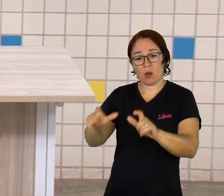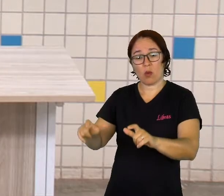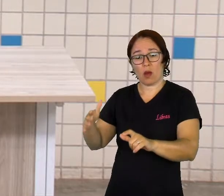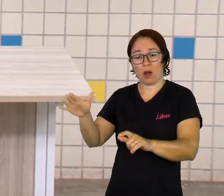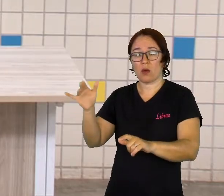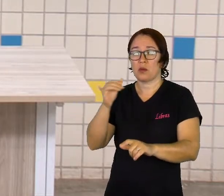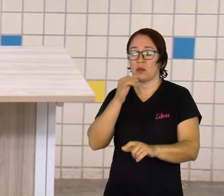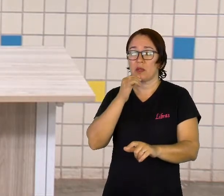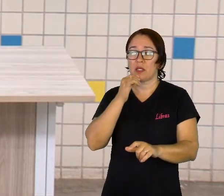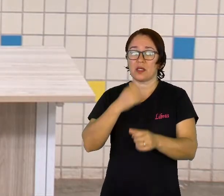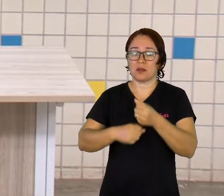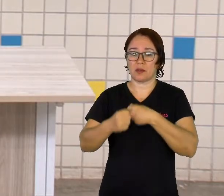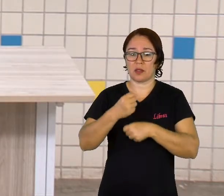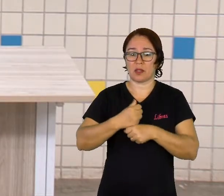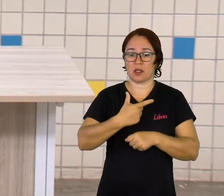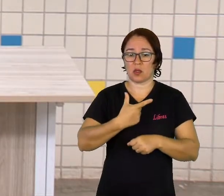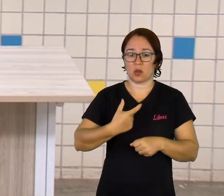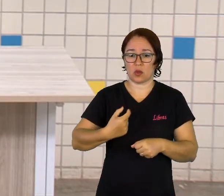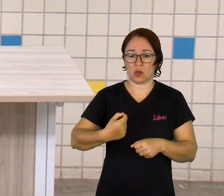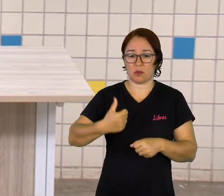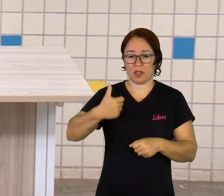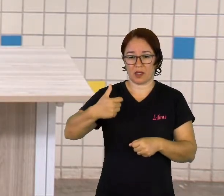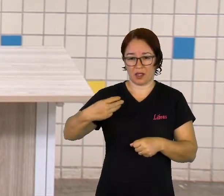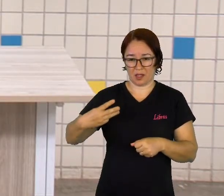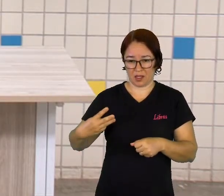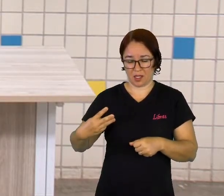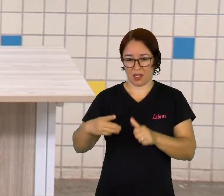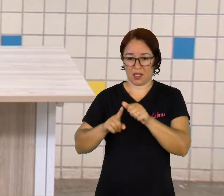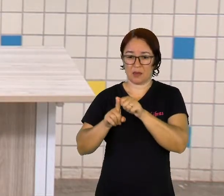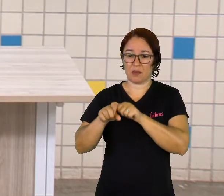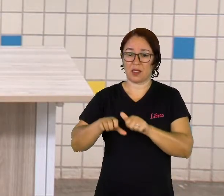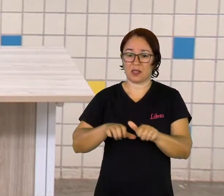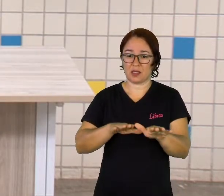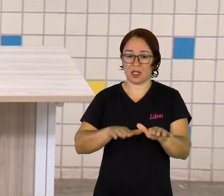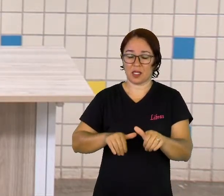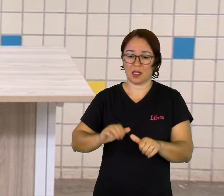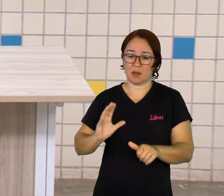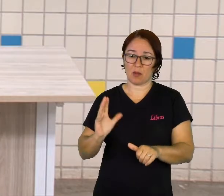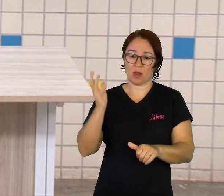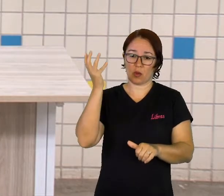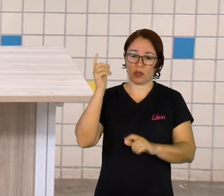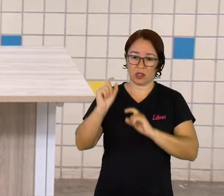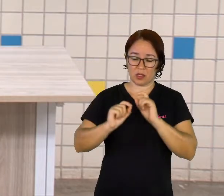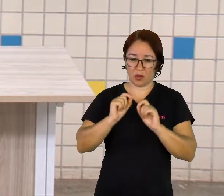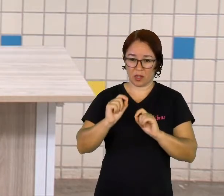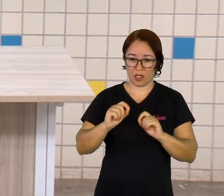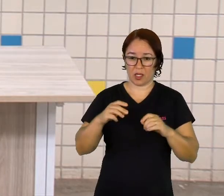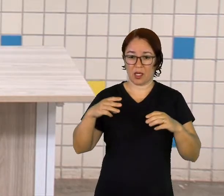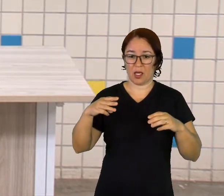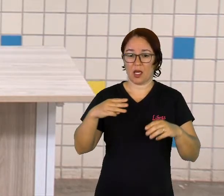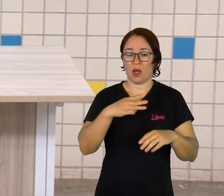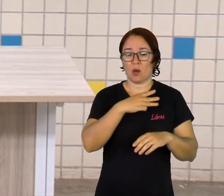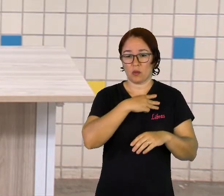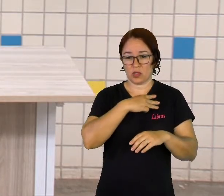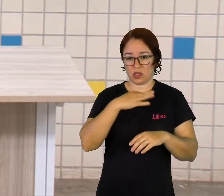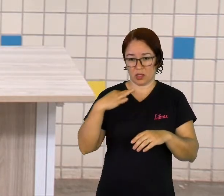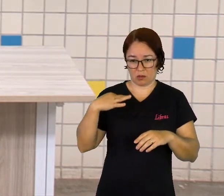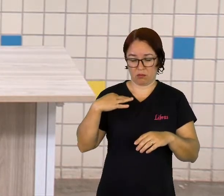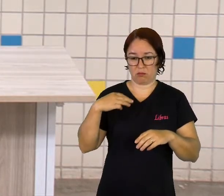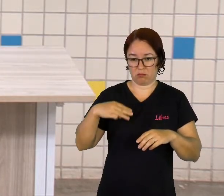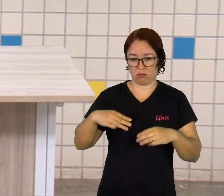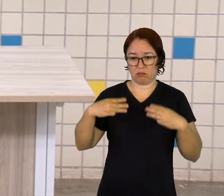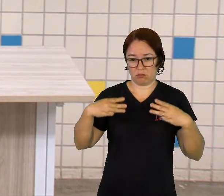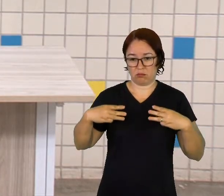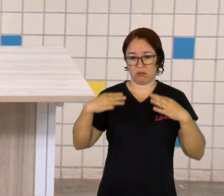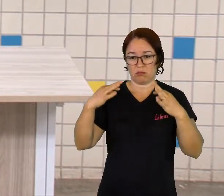por exemplo, o Ministério do Trabalho denunciou a existência de trabalhadores em regime de escravidão nas obras